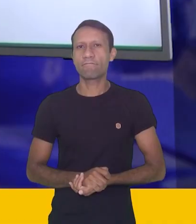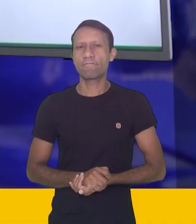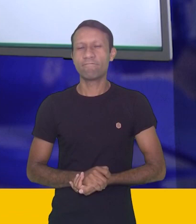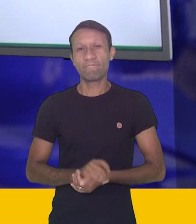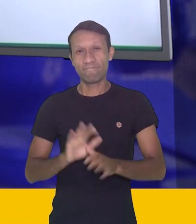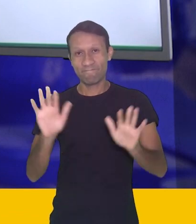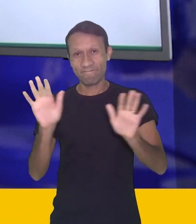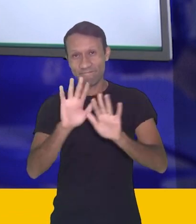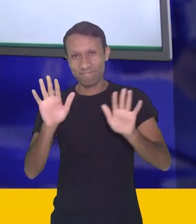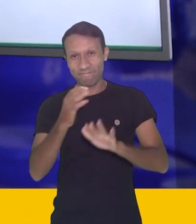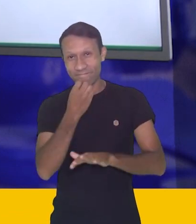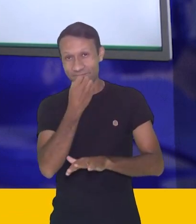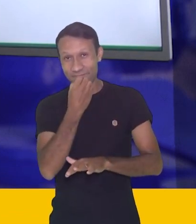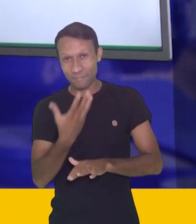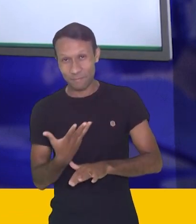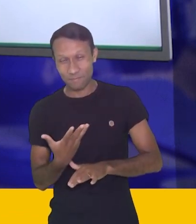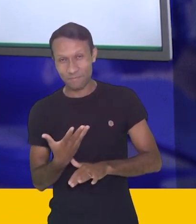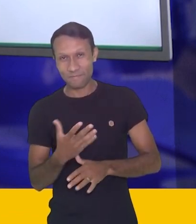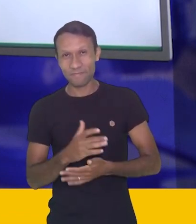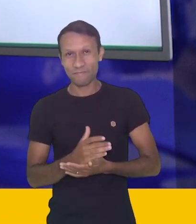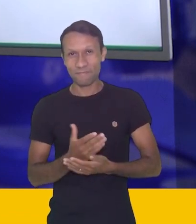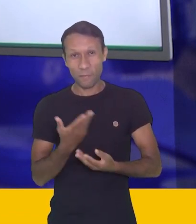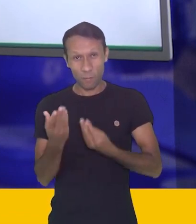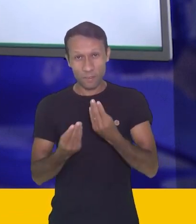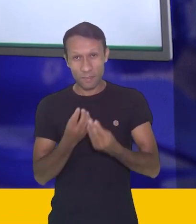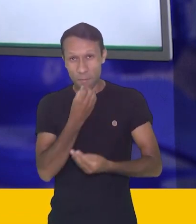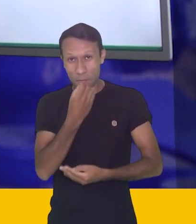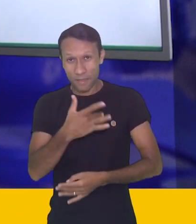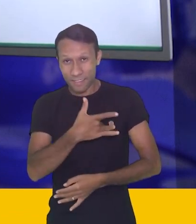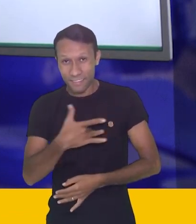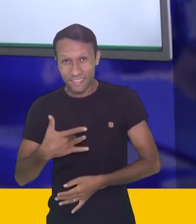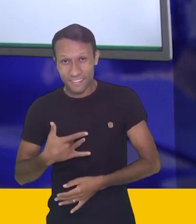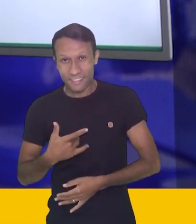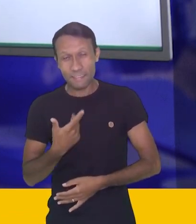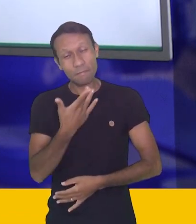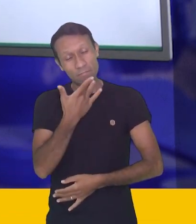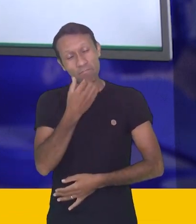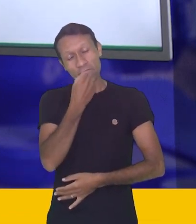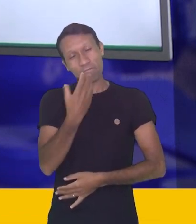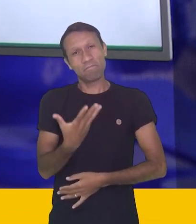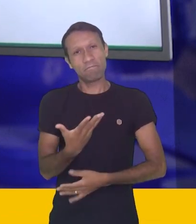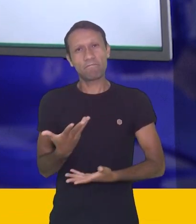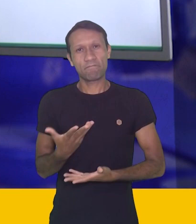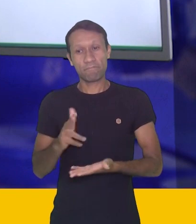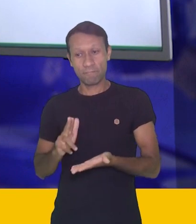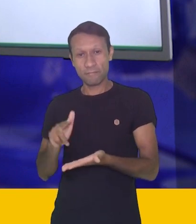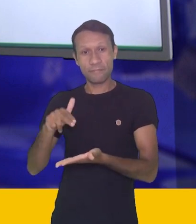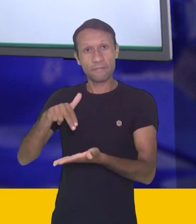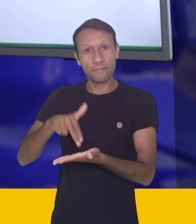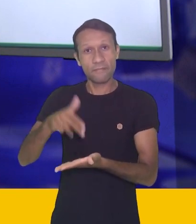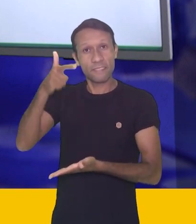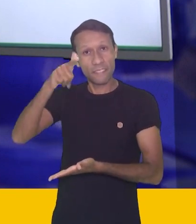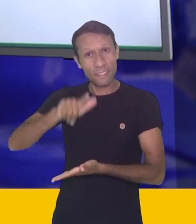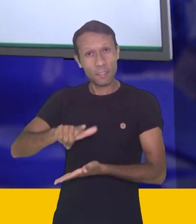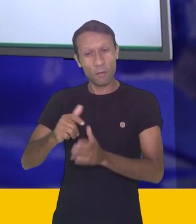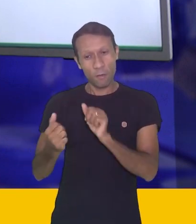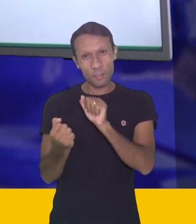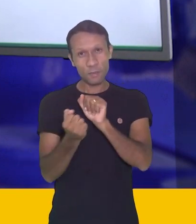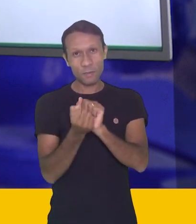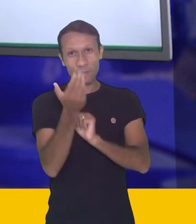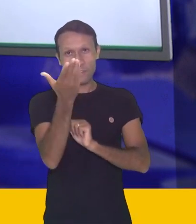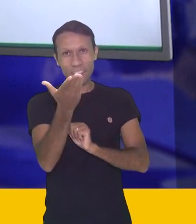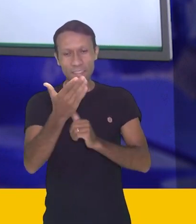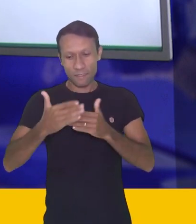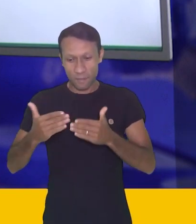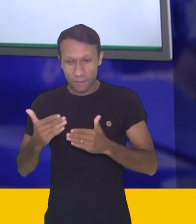Olá pessoal, tudo bem? Como é que vocês estão? Espero que estejam bem. Estou aqui mais uma vez com vocês para dar